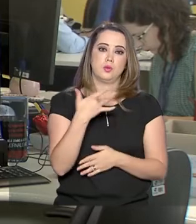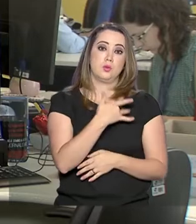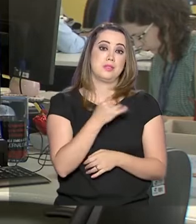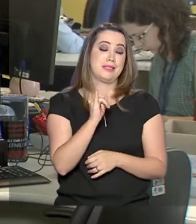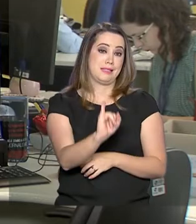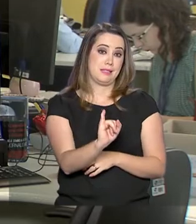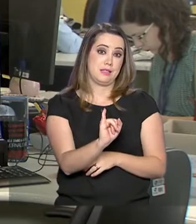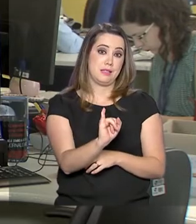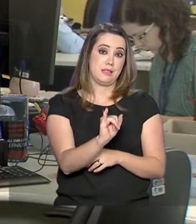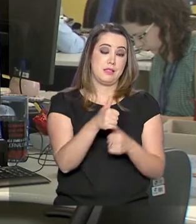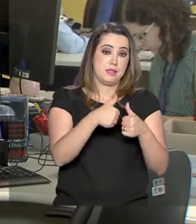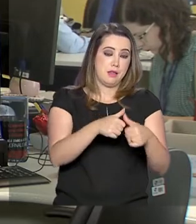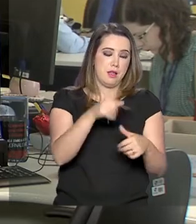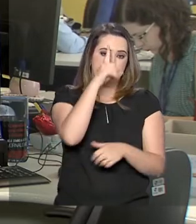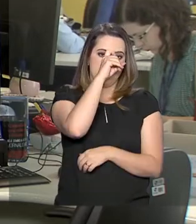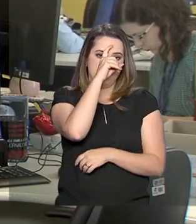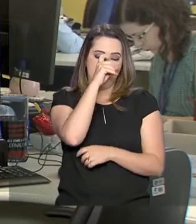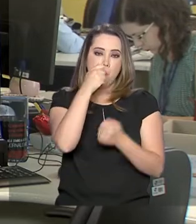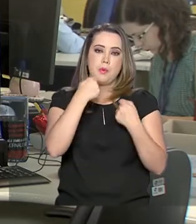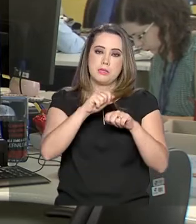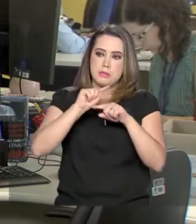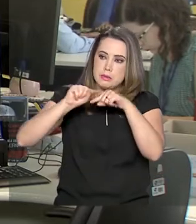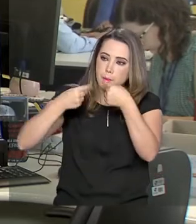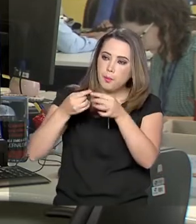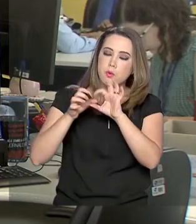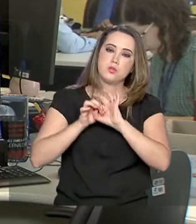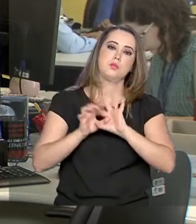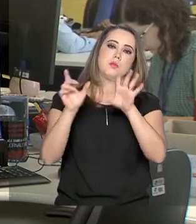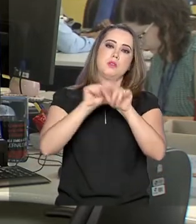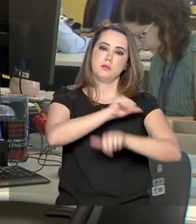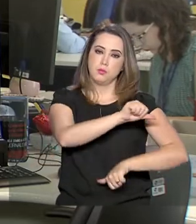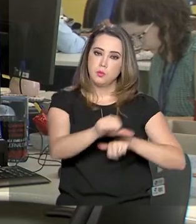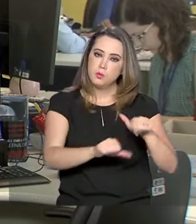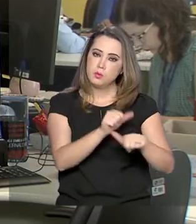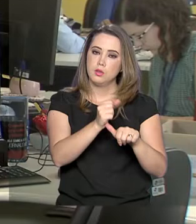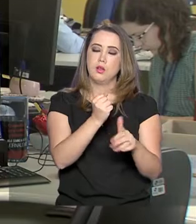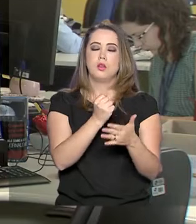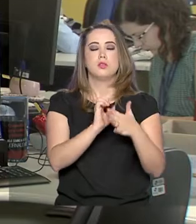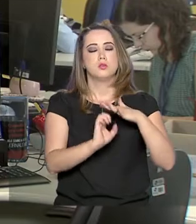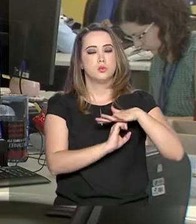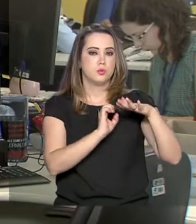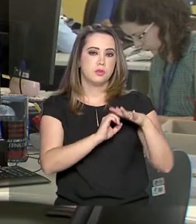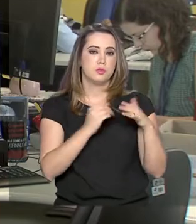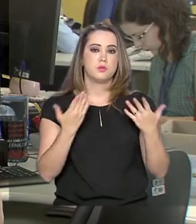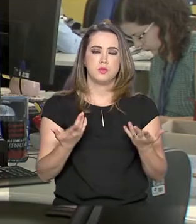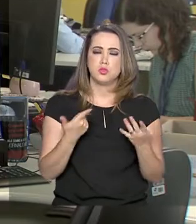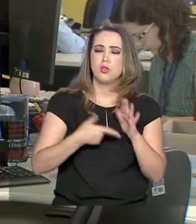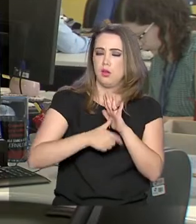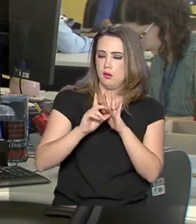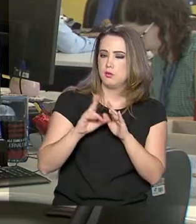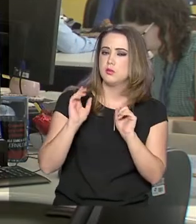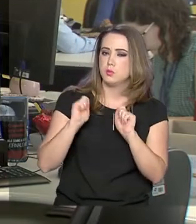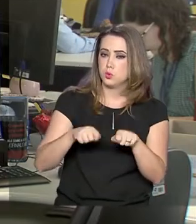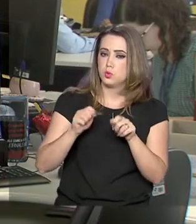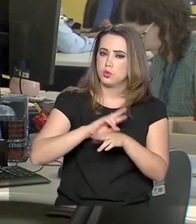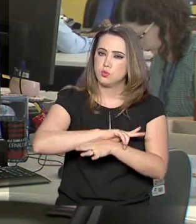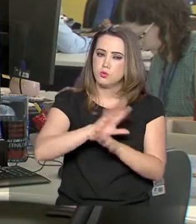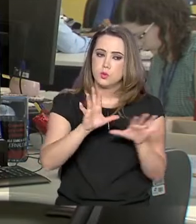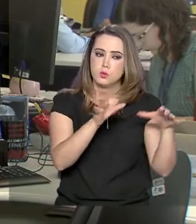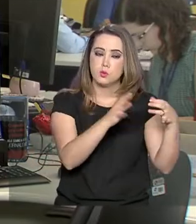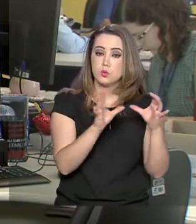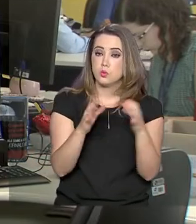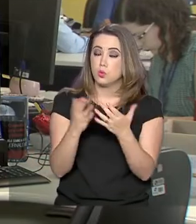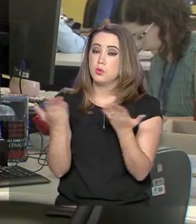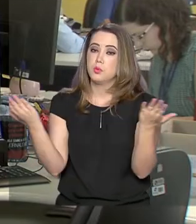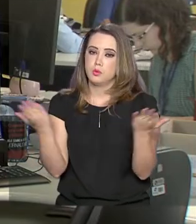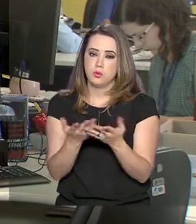transferência. A portabilidade já era permitida para clientes de planos individuais, familiares e coletivos por adesão. Agora passa a